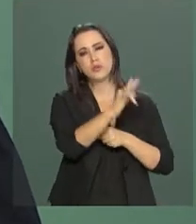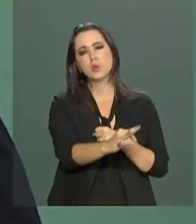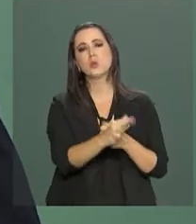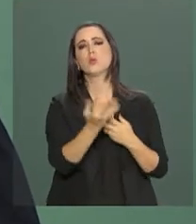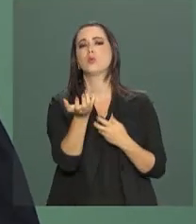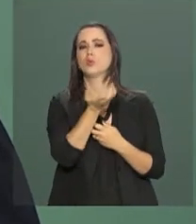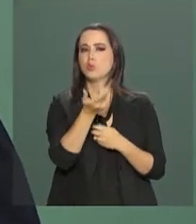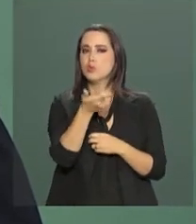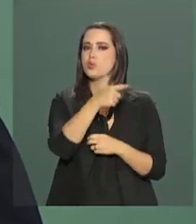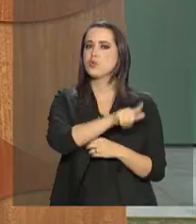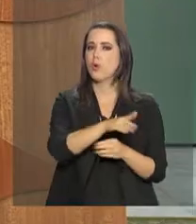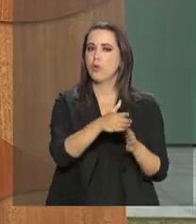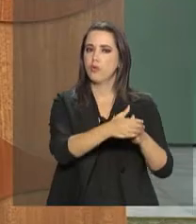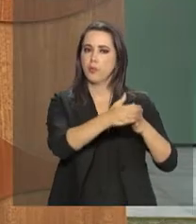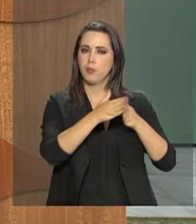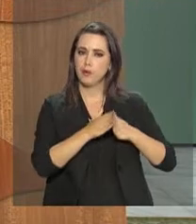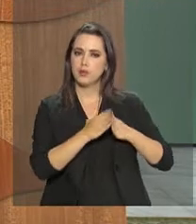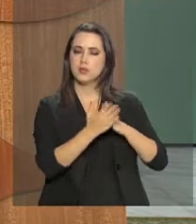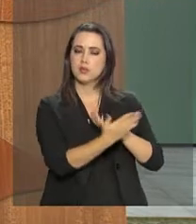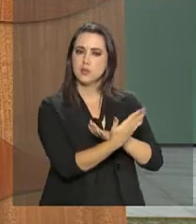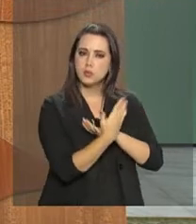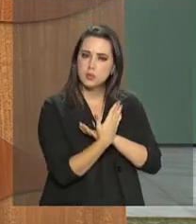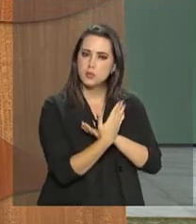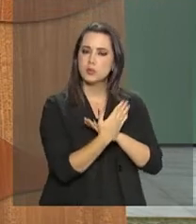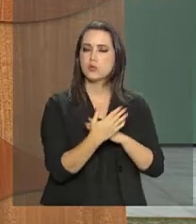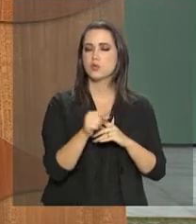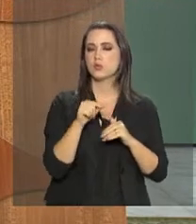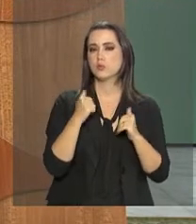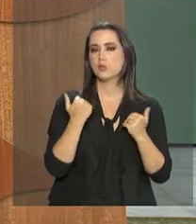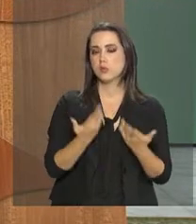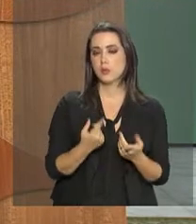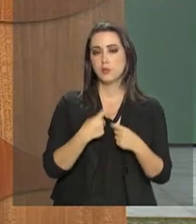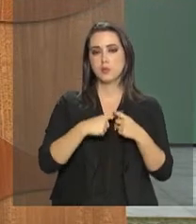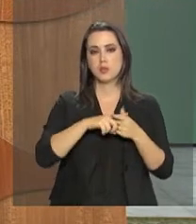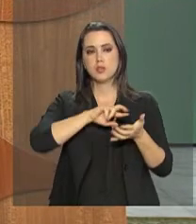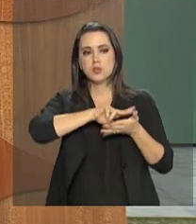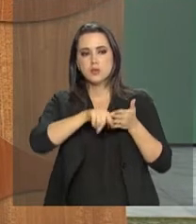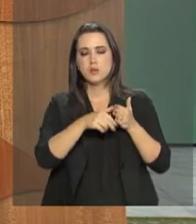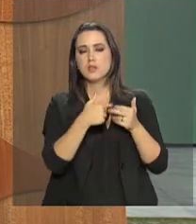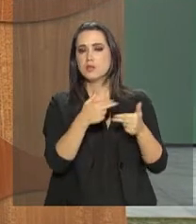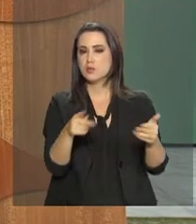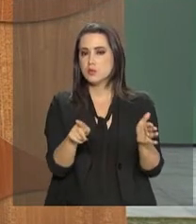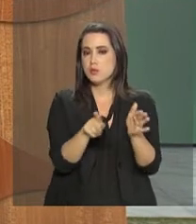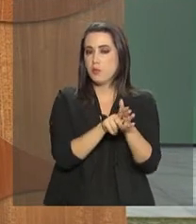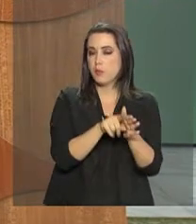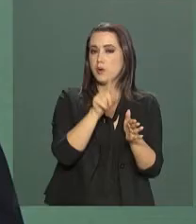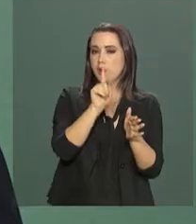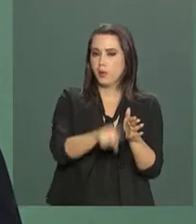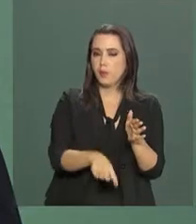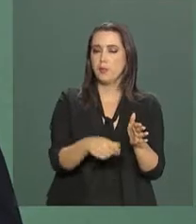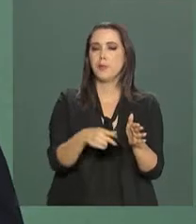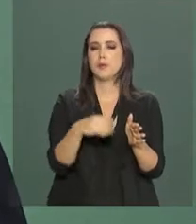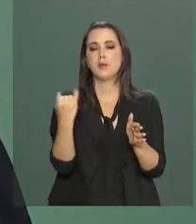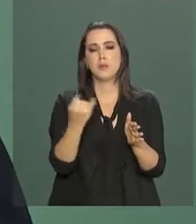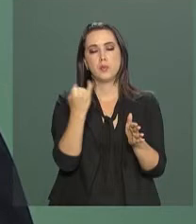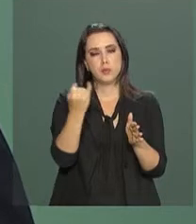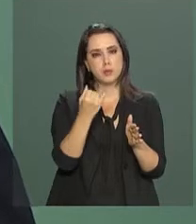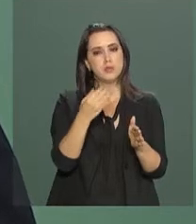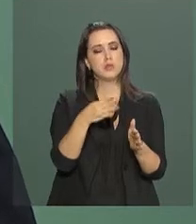voltaremos a pedir que ele nos atenda, porque tem muita coisa que continuará.